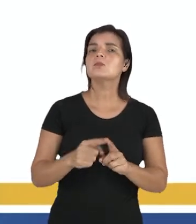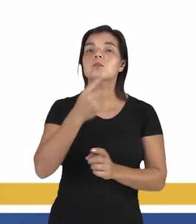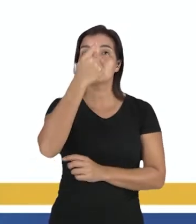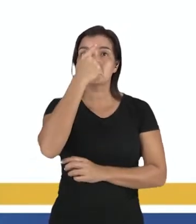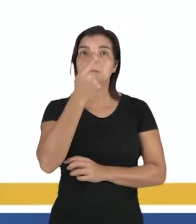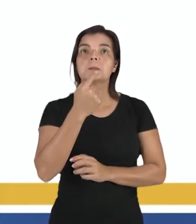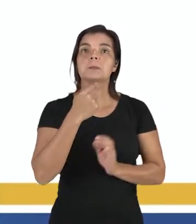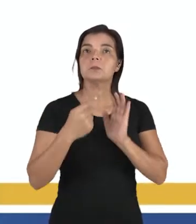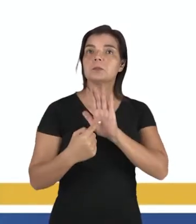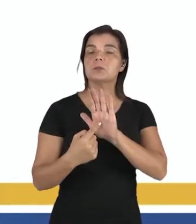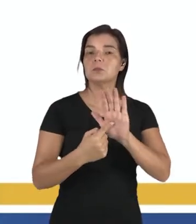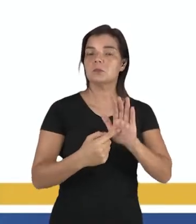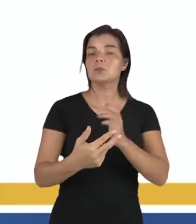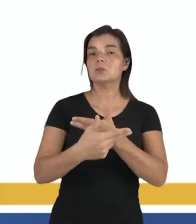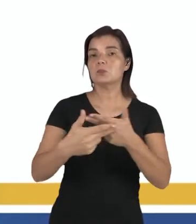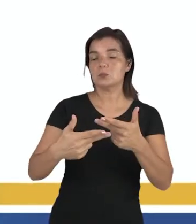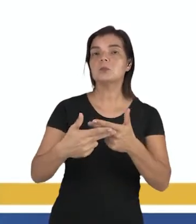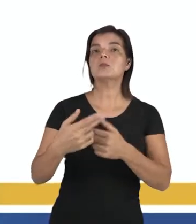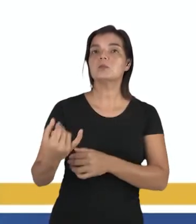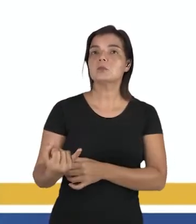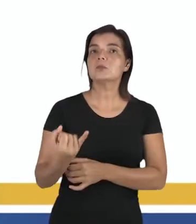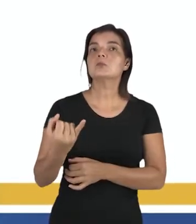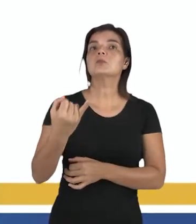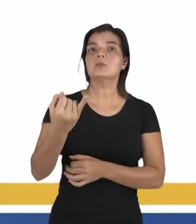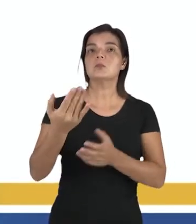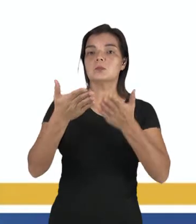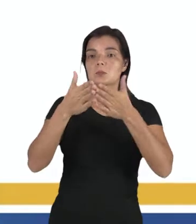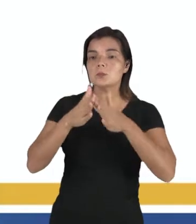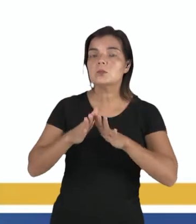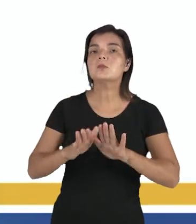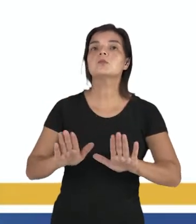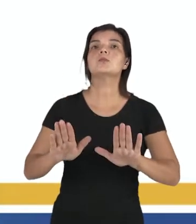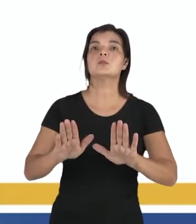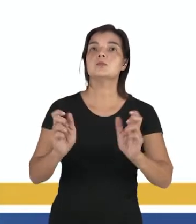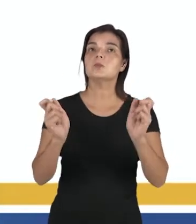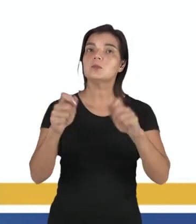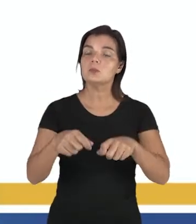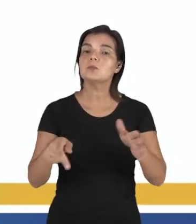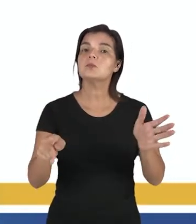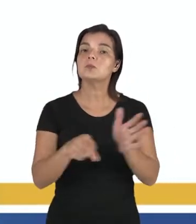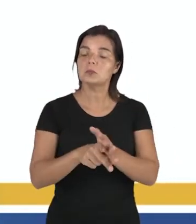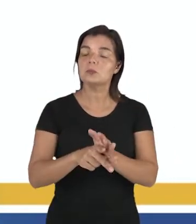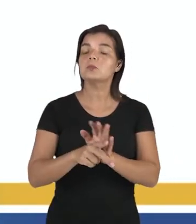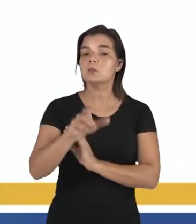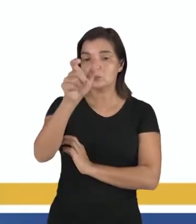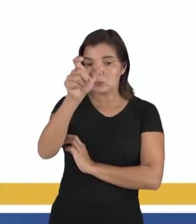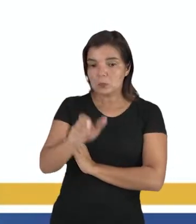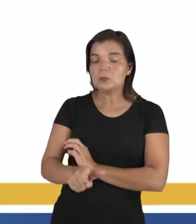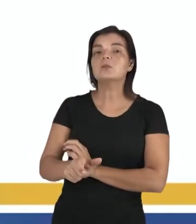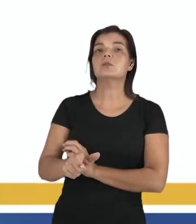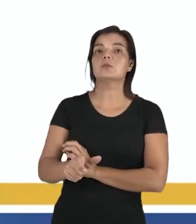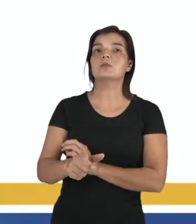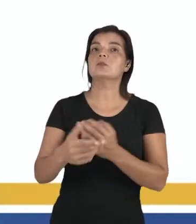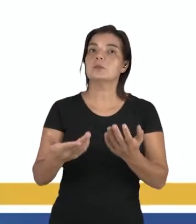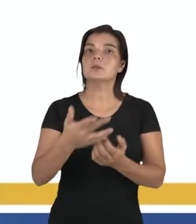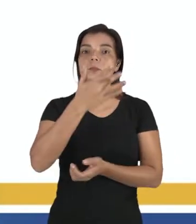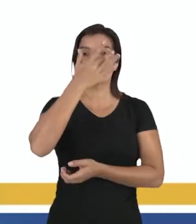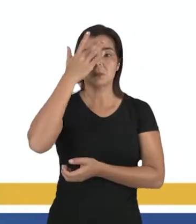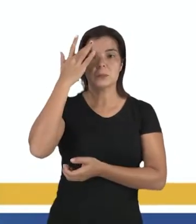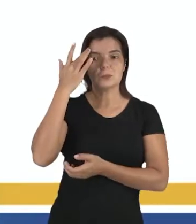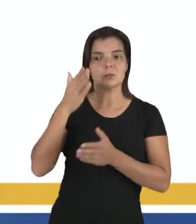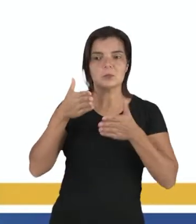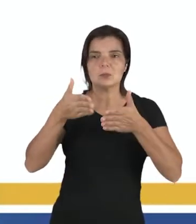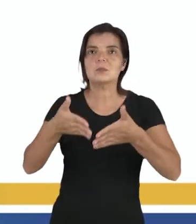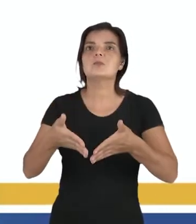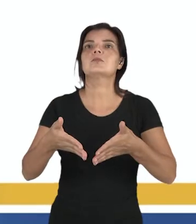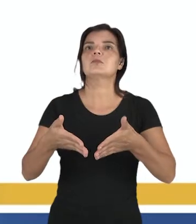imagem que pode representar uma divindade, onde você adora em substituição à própria divindade. Quando você se